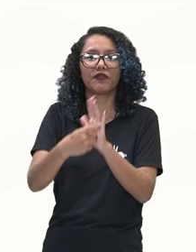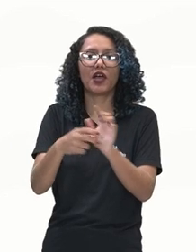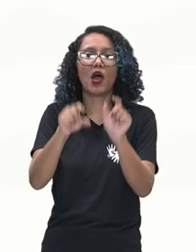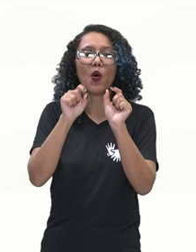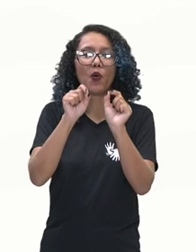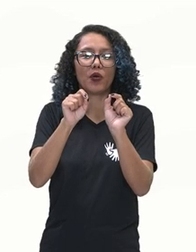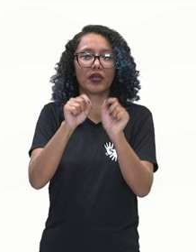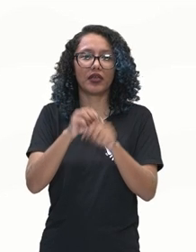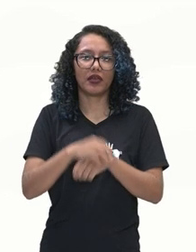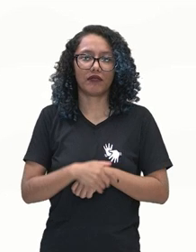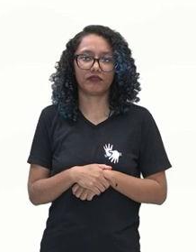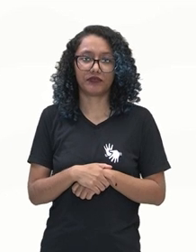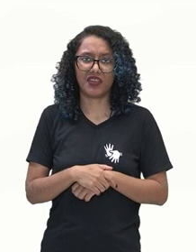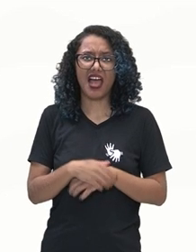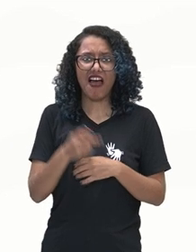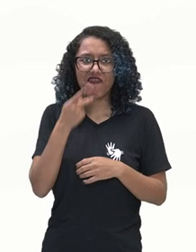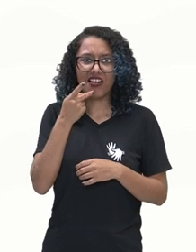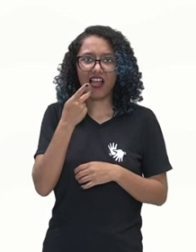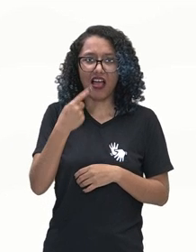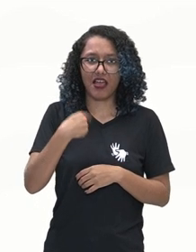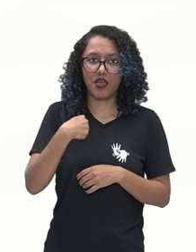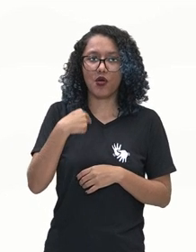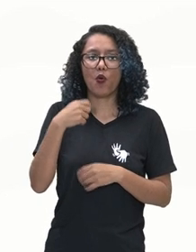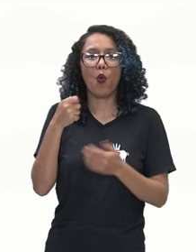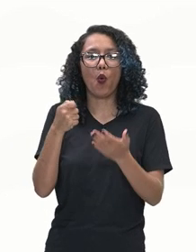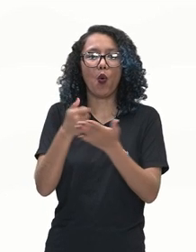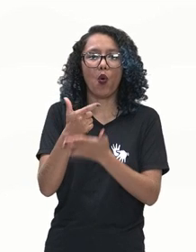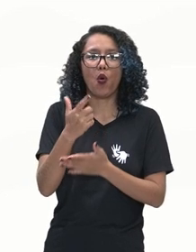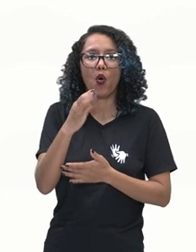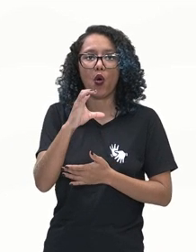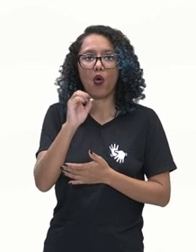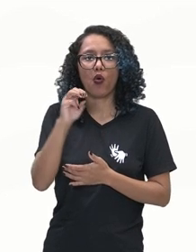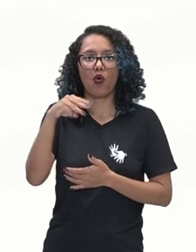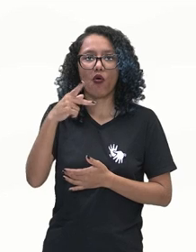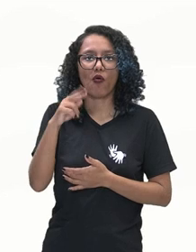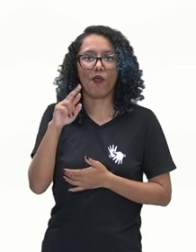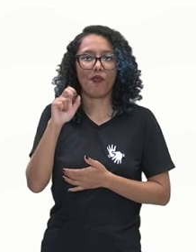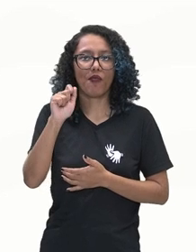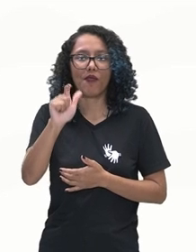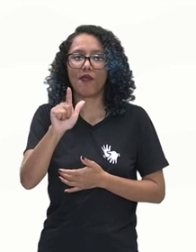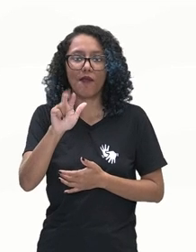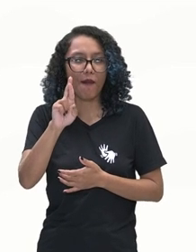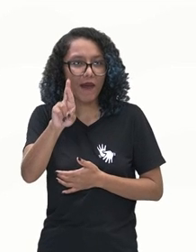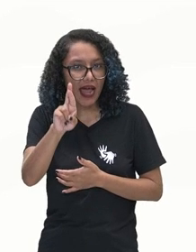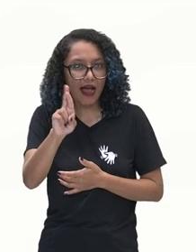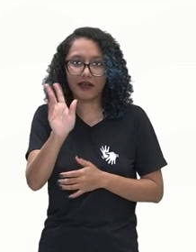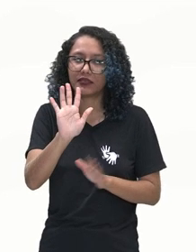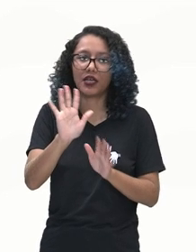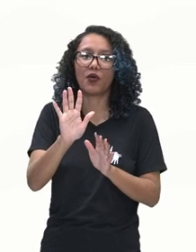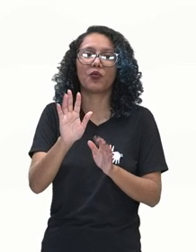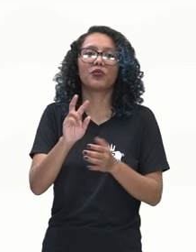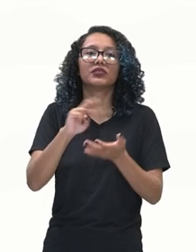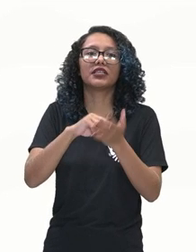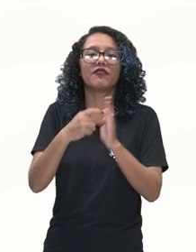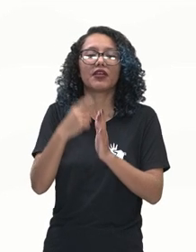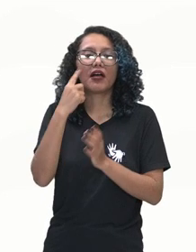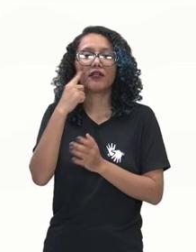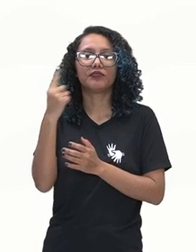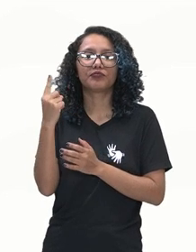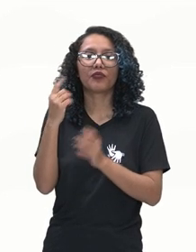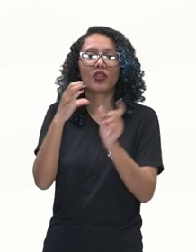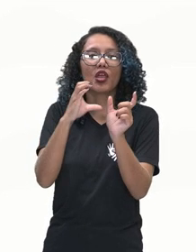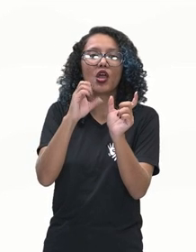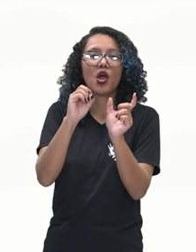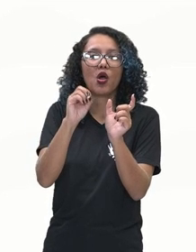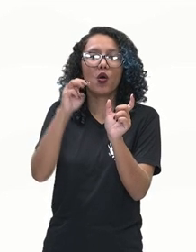não posso falar eu comprar, eu vou falar eu comprar, eu é como se